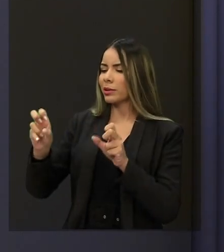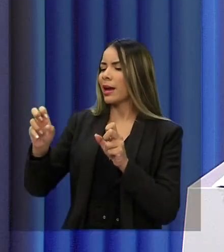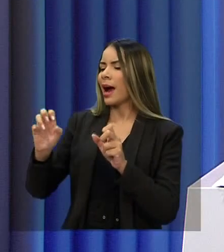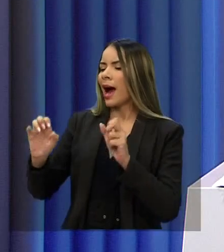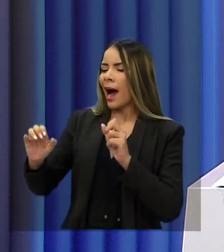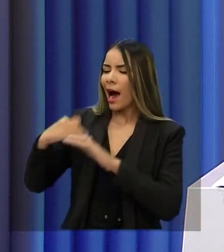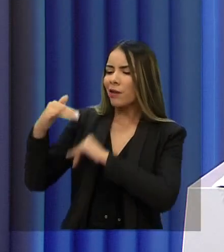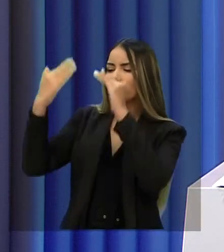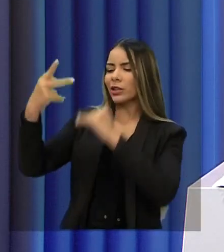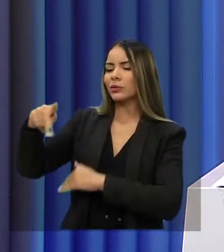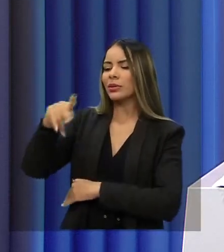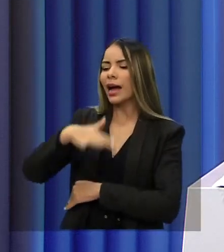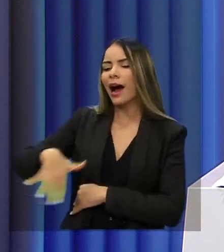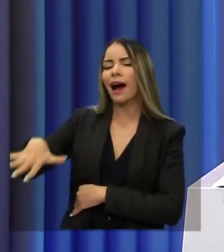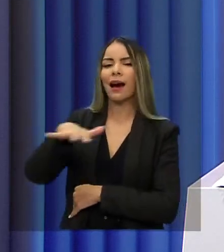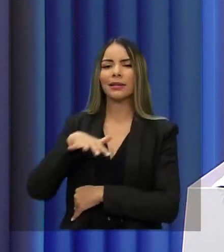área.